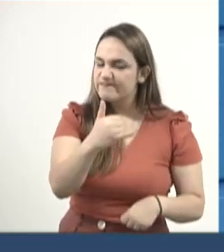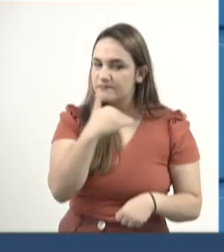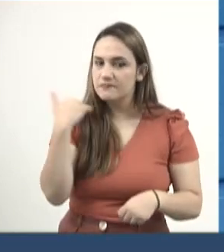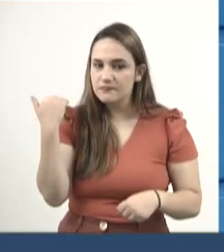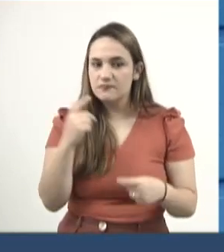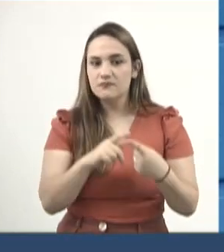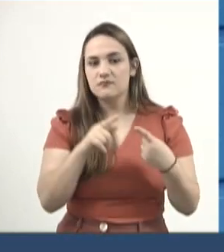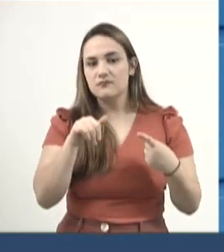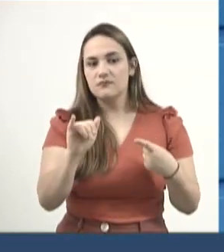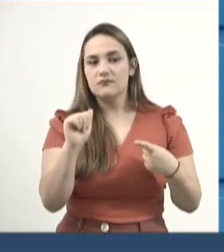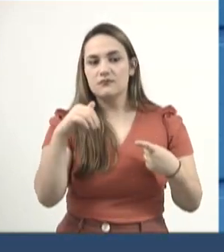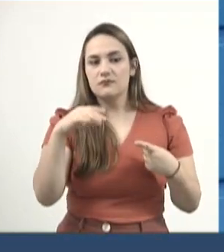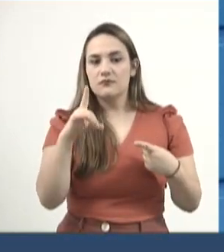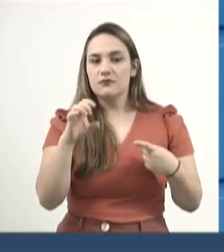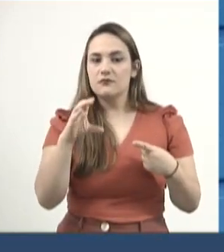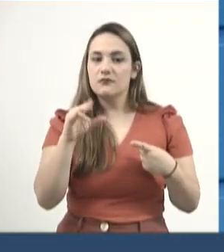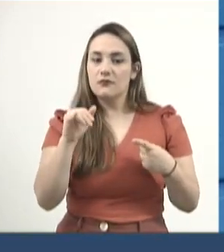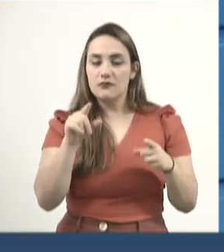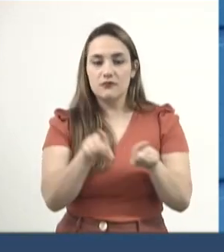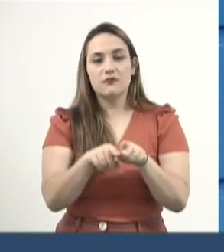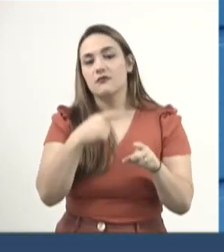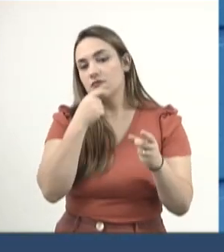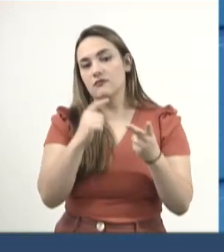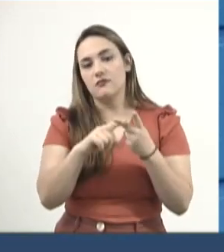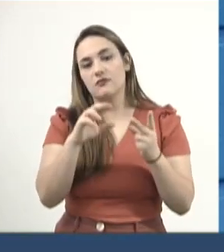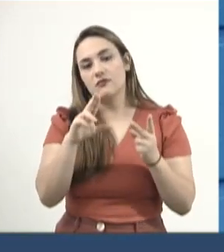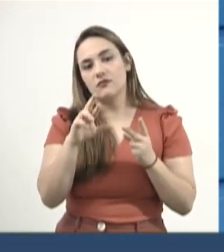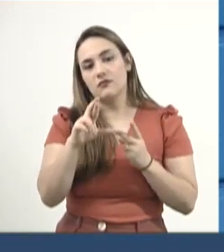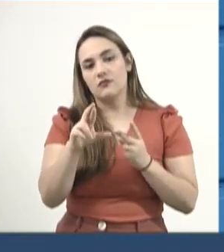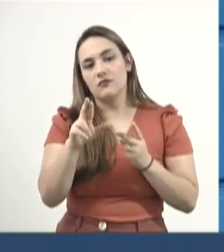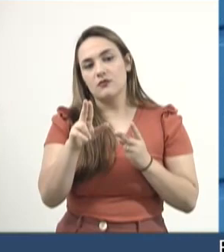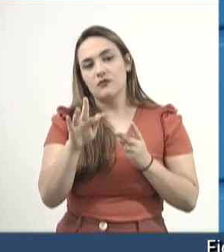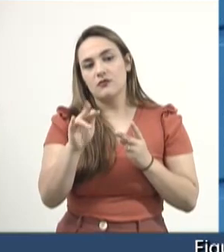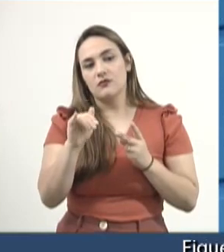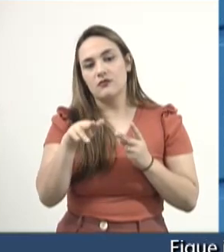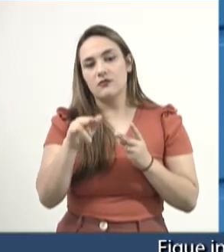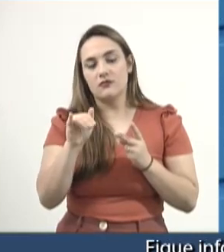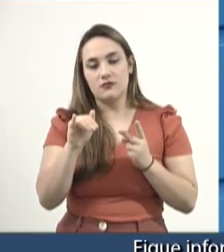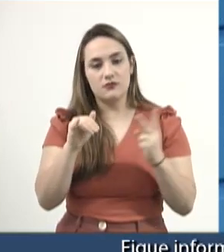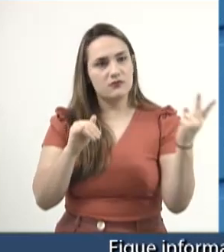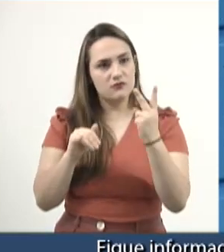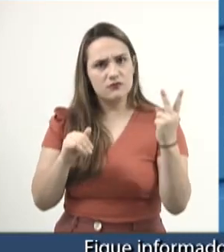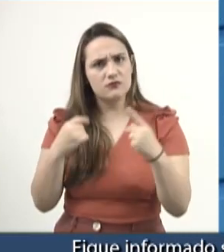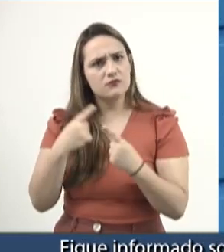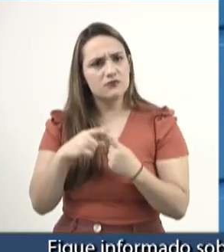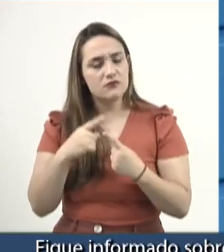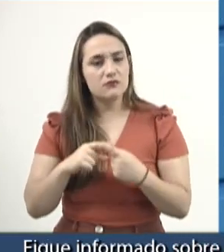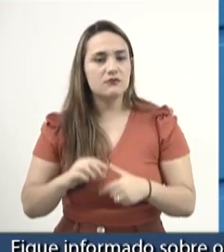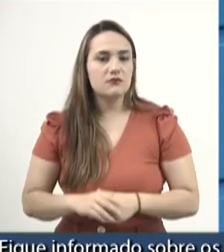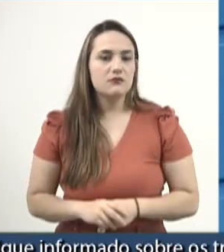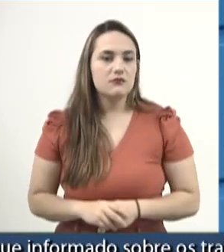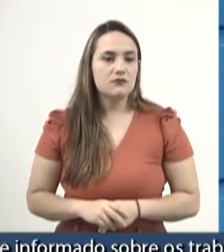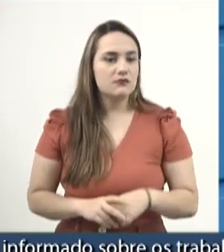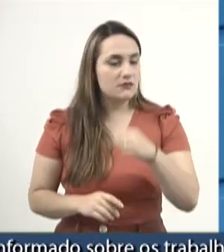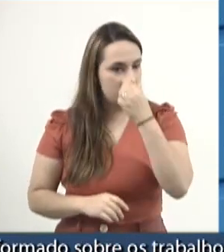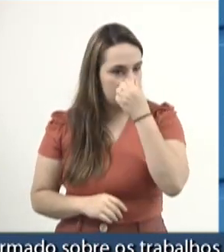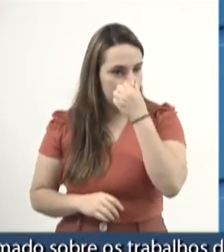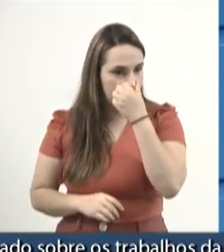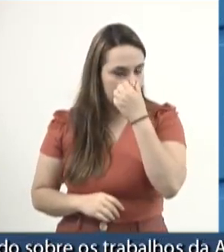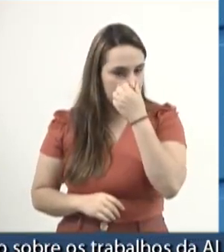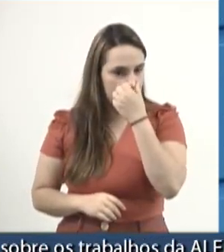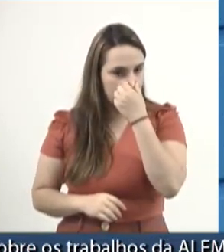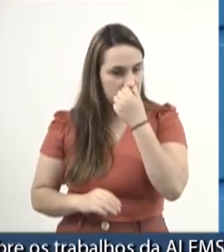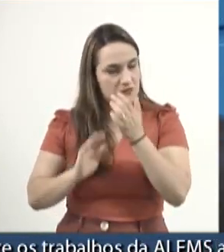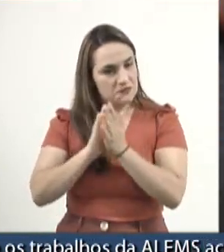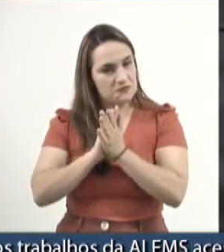Sebastiana e seu esposo, Rufino Velasquez, perseguidos por motivação de intolerância religiosa e